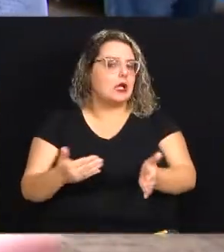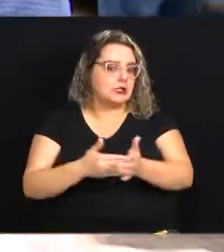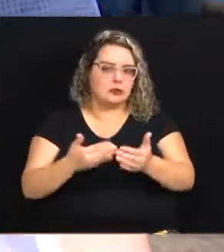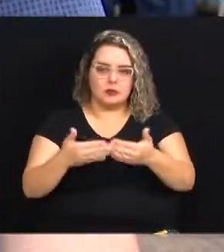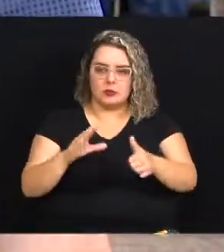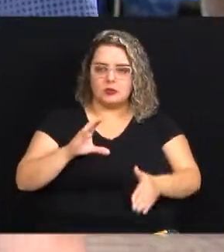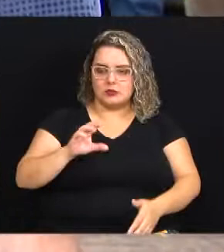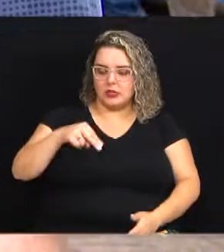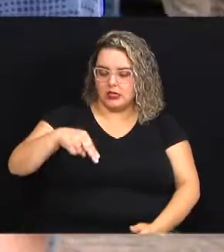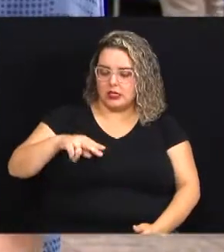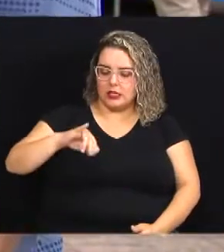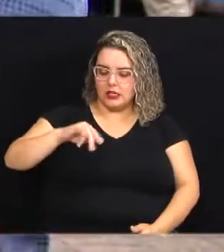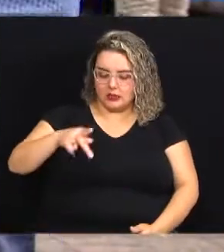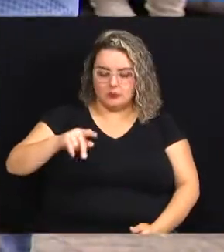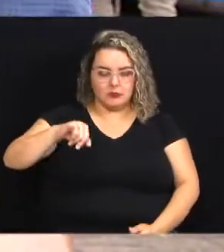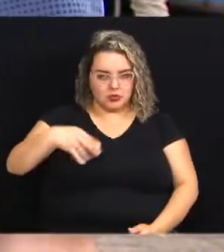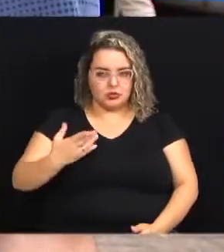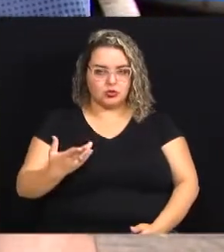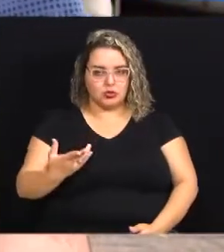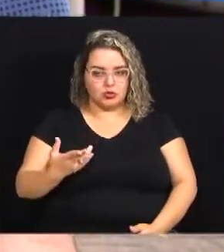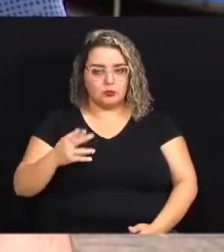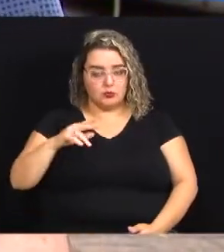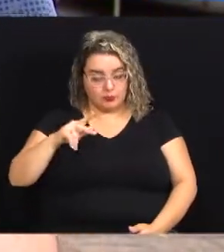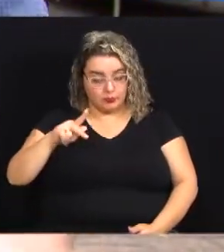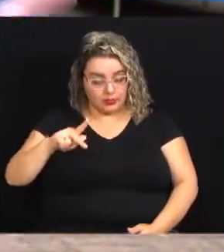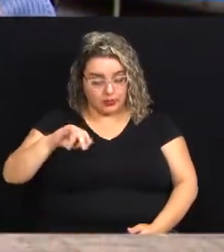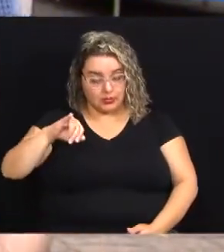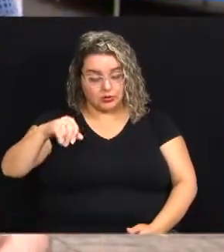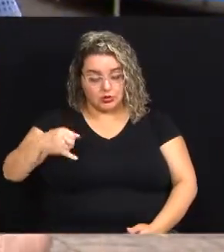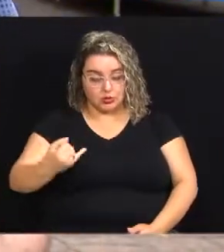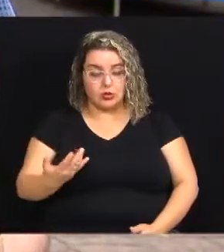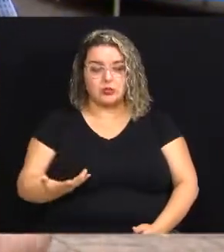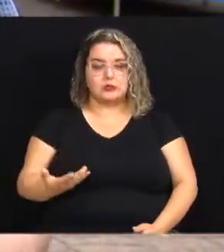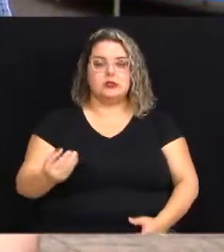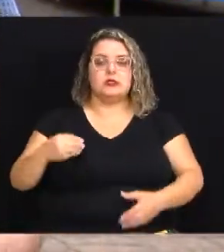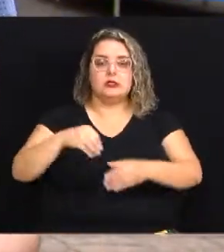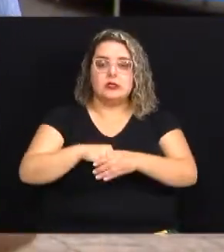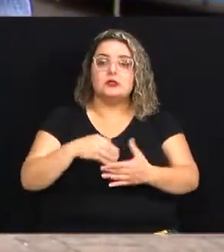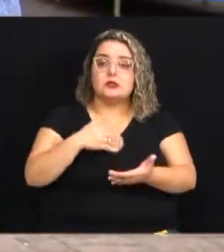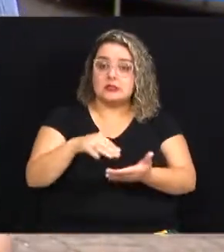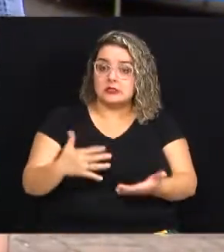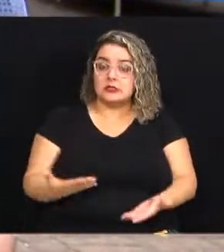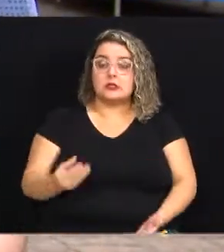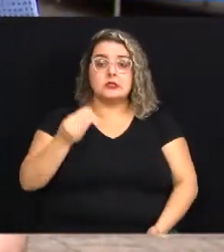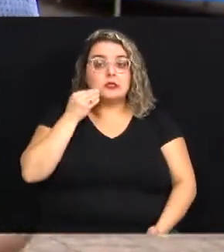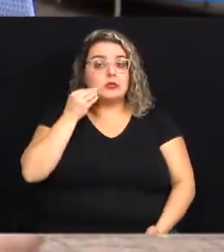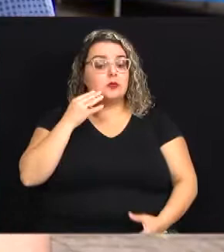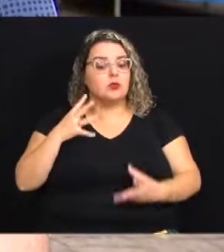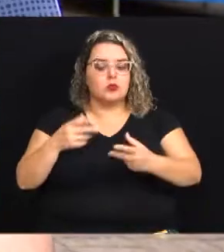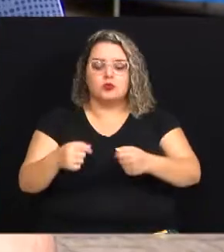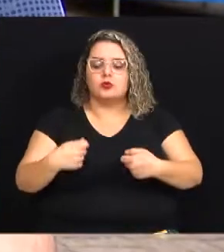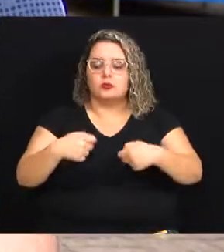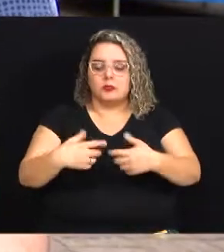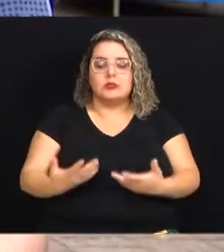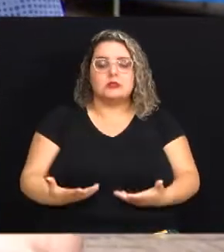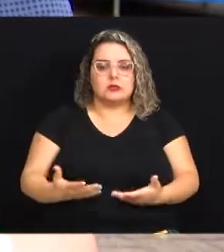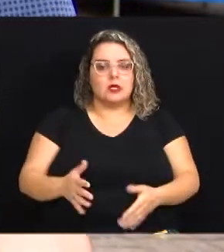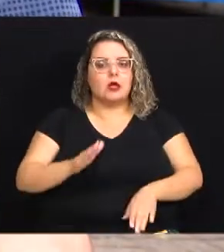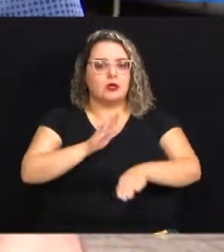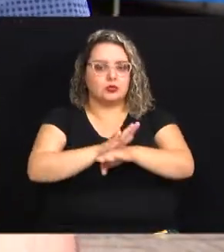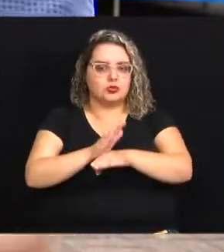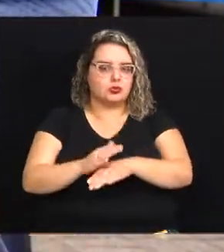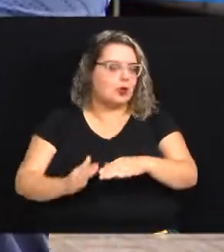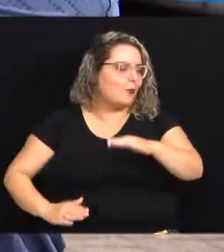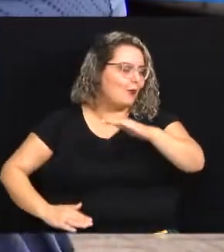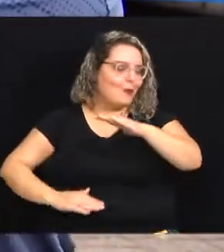abrir um CNPJ para a pessoa o auxílio que ela precisar dentro da Secretaria nós tentamos ao máximo ajudar as pessoas. E é